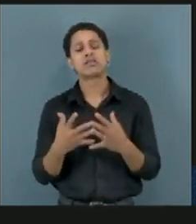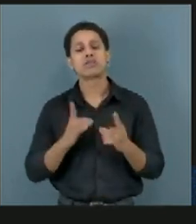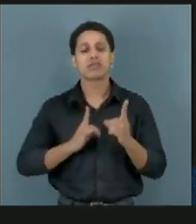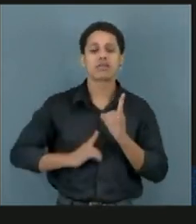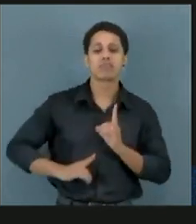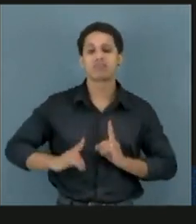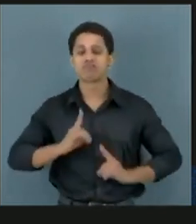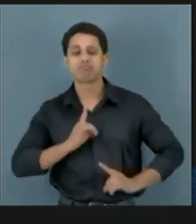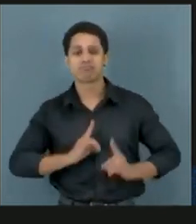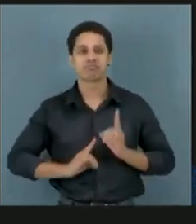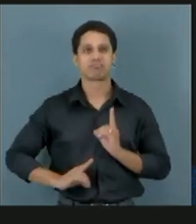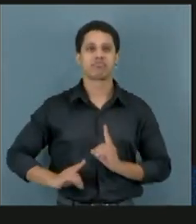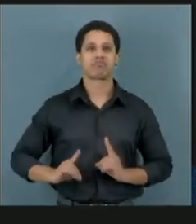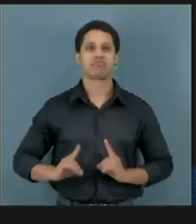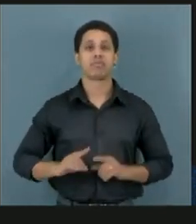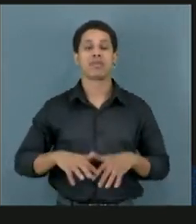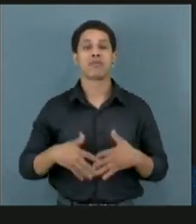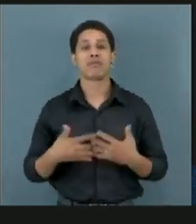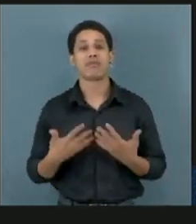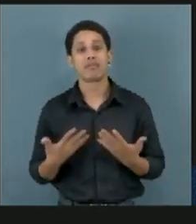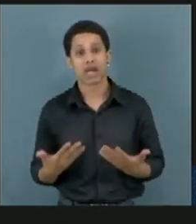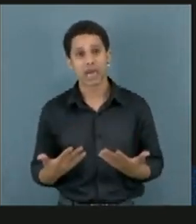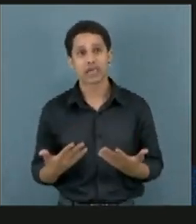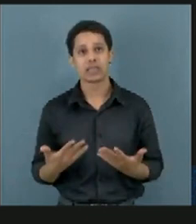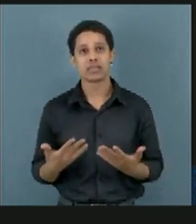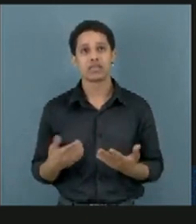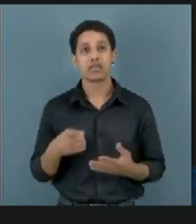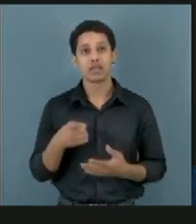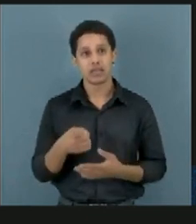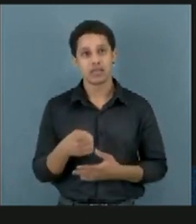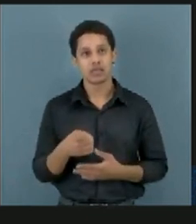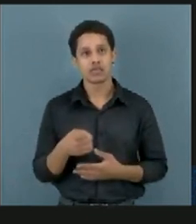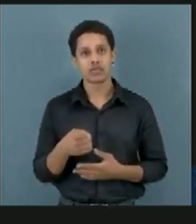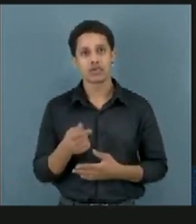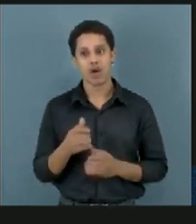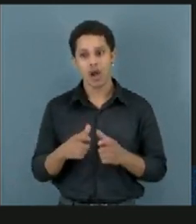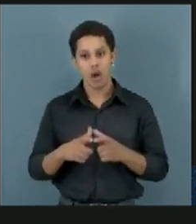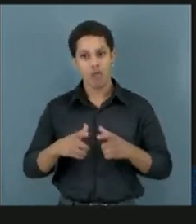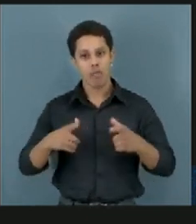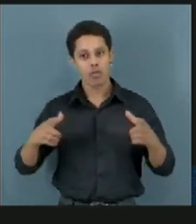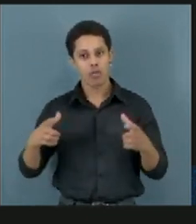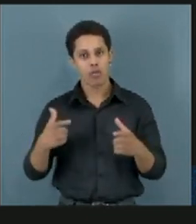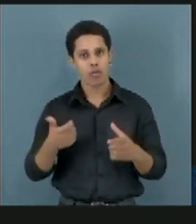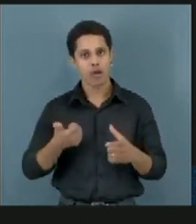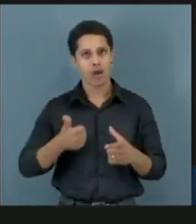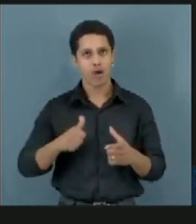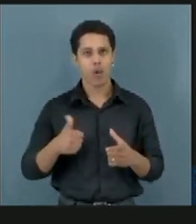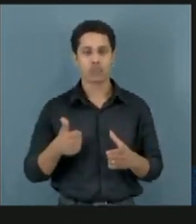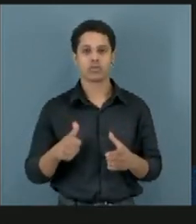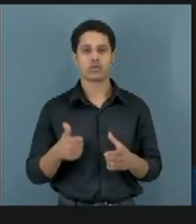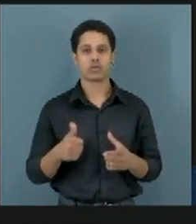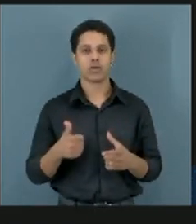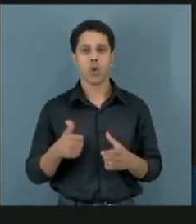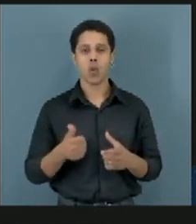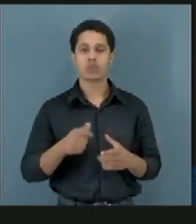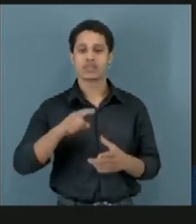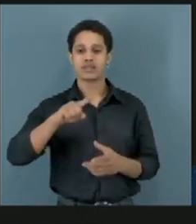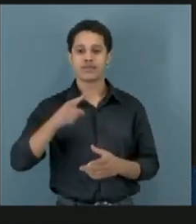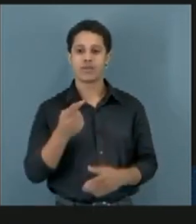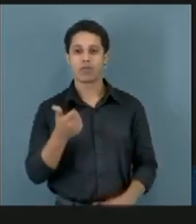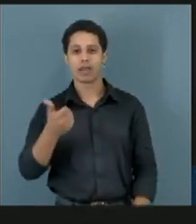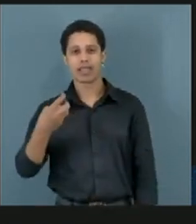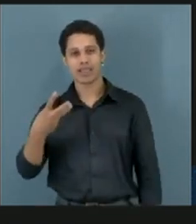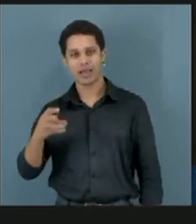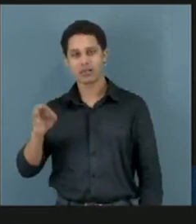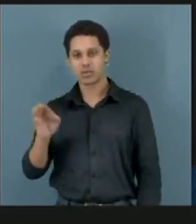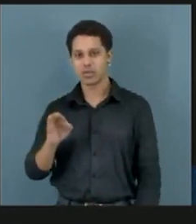Mas isso aumentou para 11, 11,3%. De 5